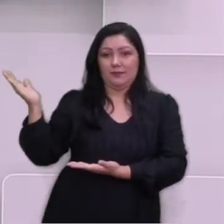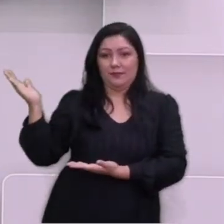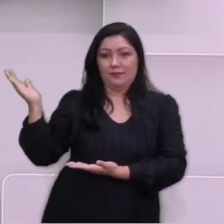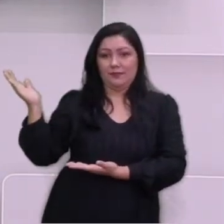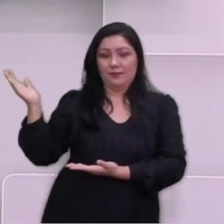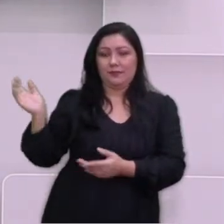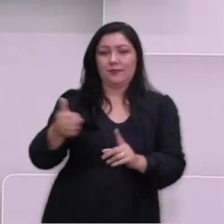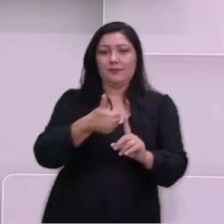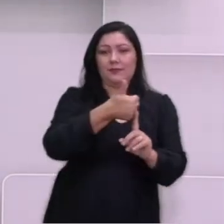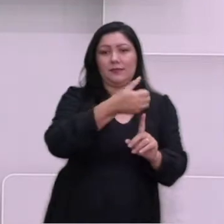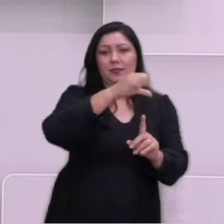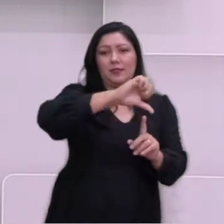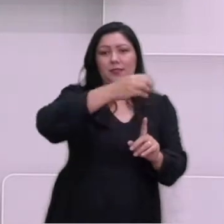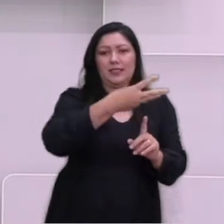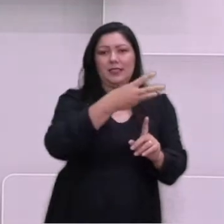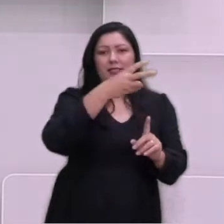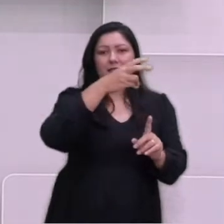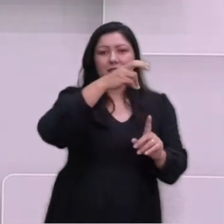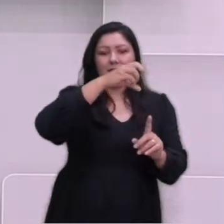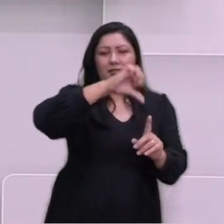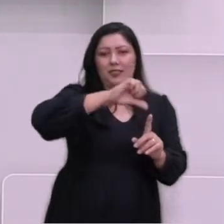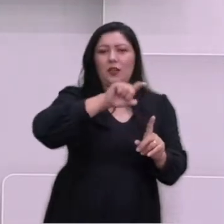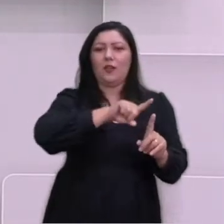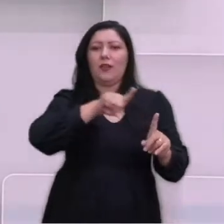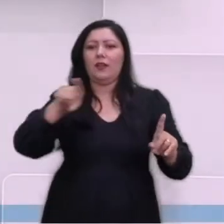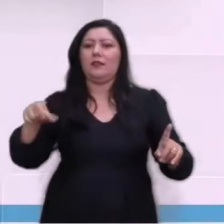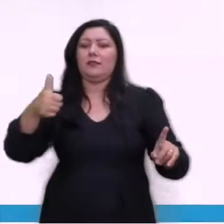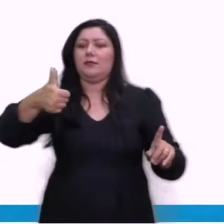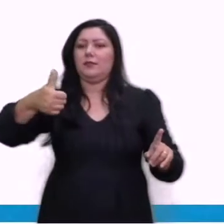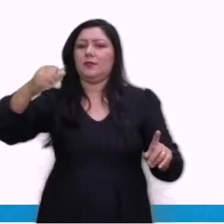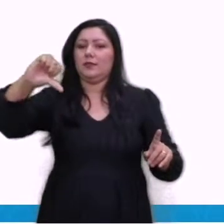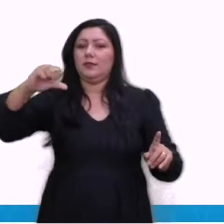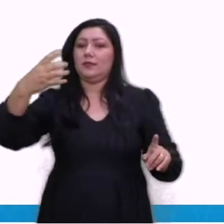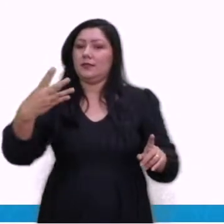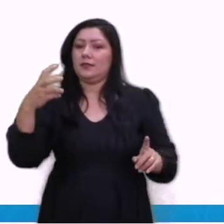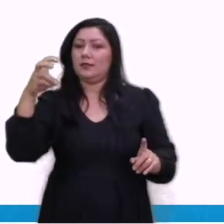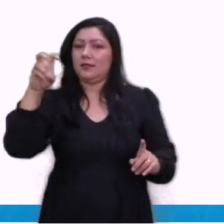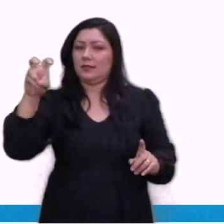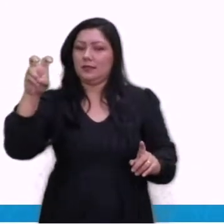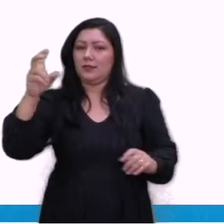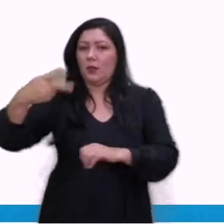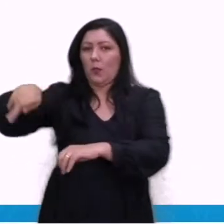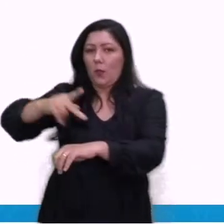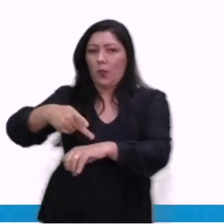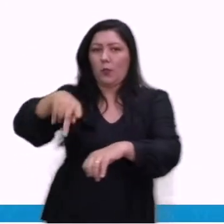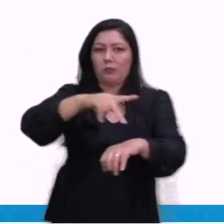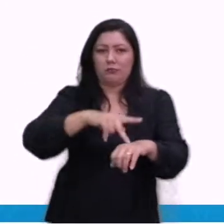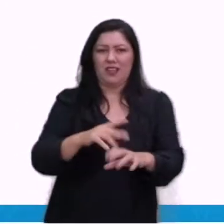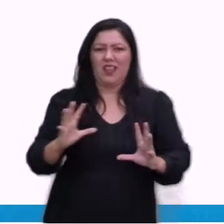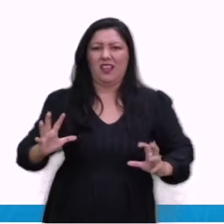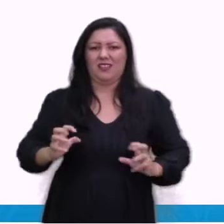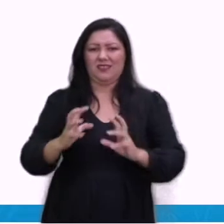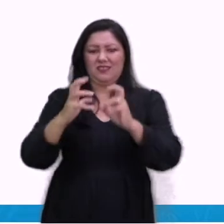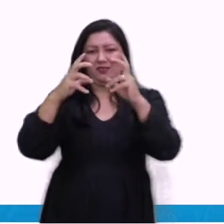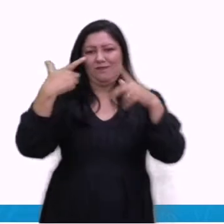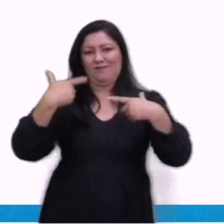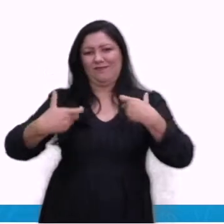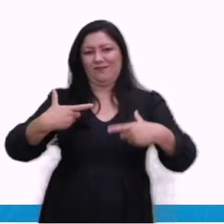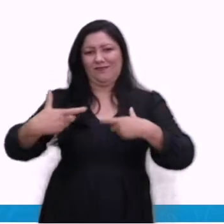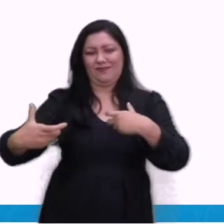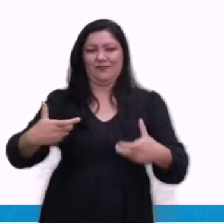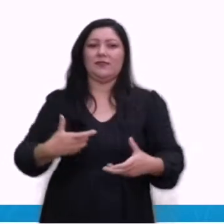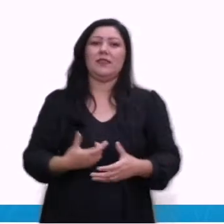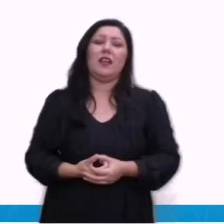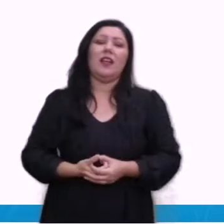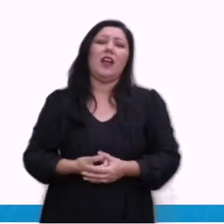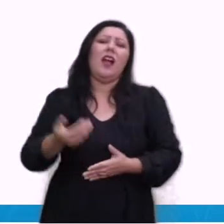1945, ao término da guerra, os países que entraram em conflito. A humanidade sempre conviveu com